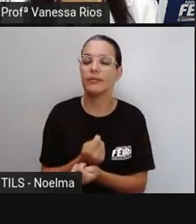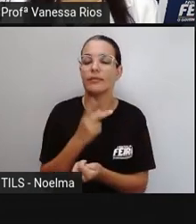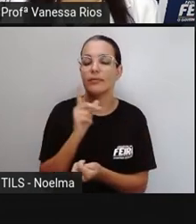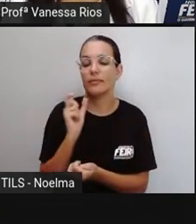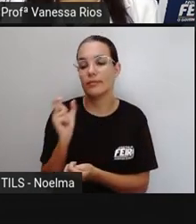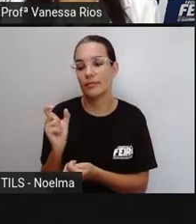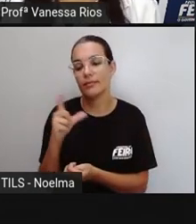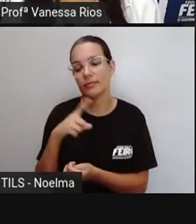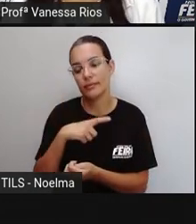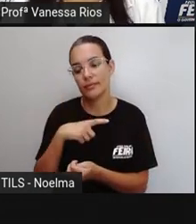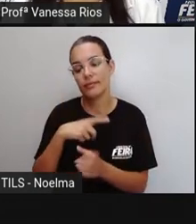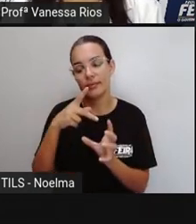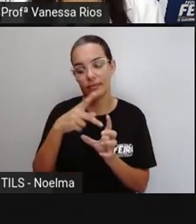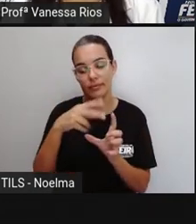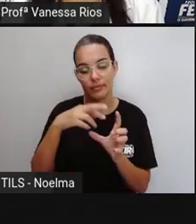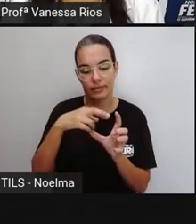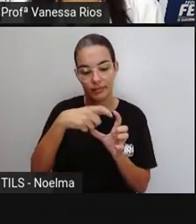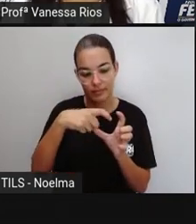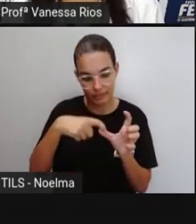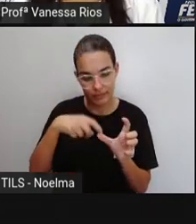acentuada.